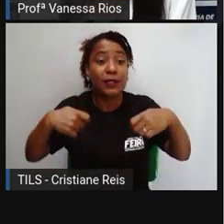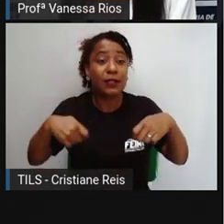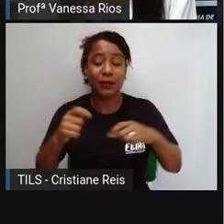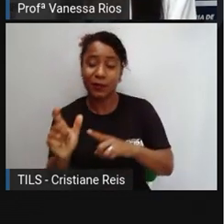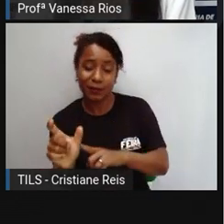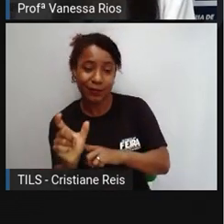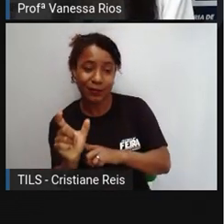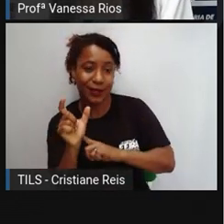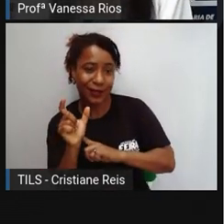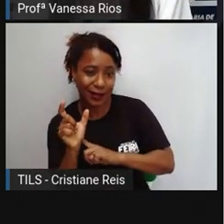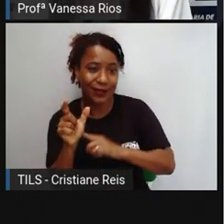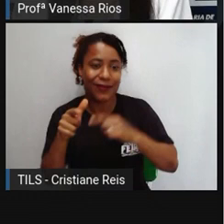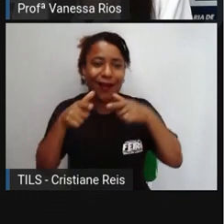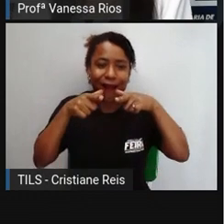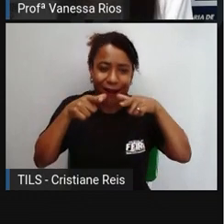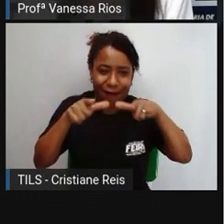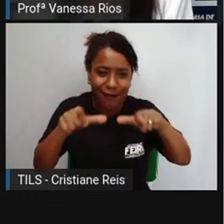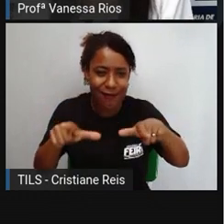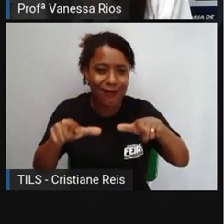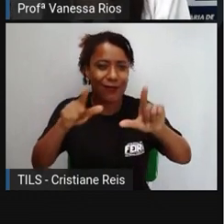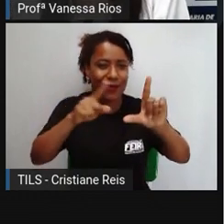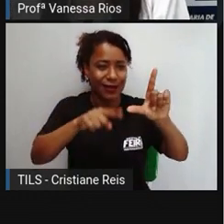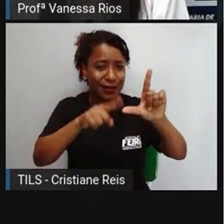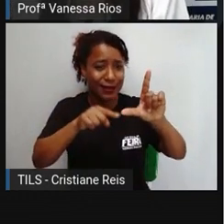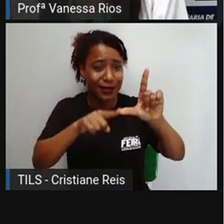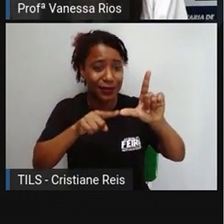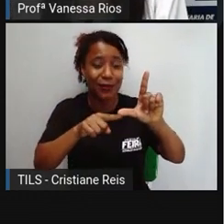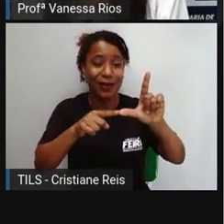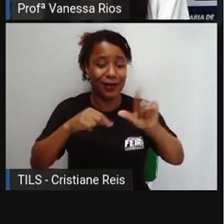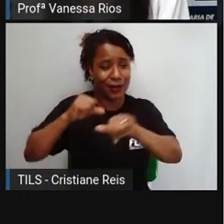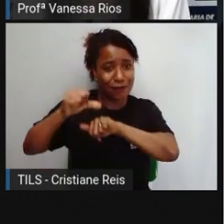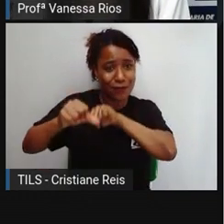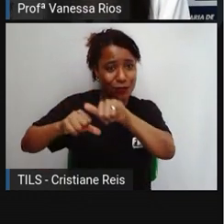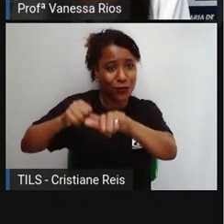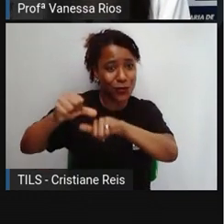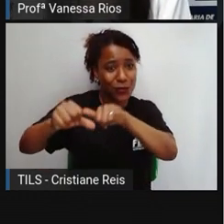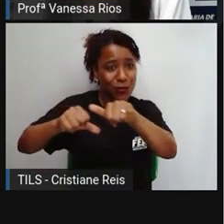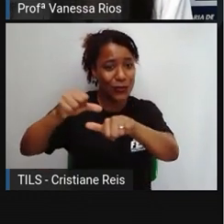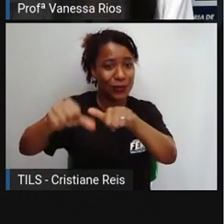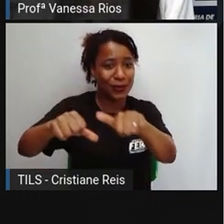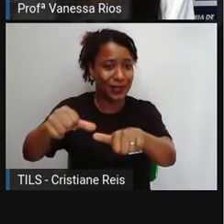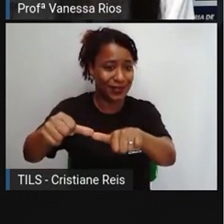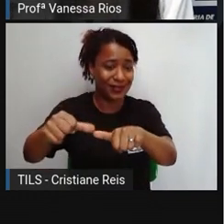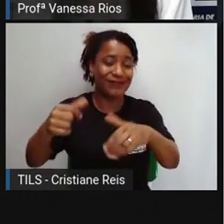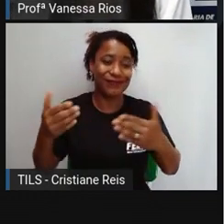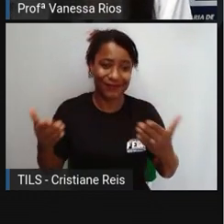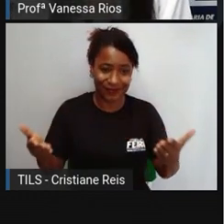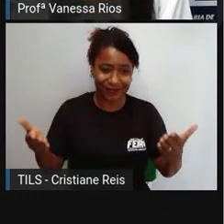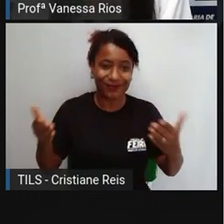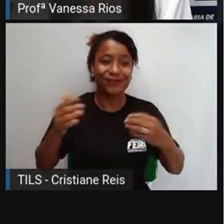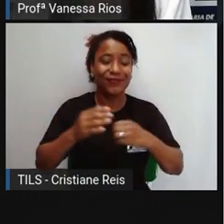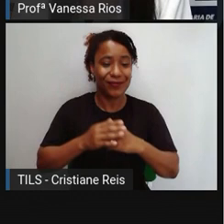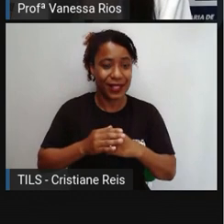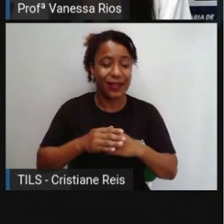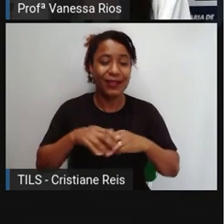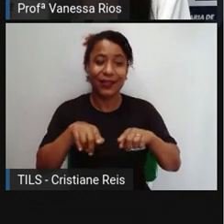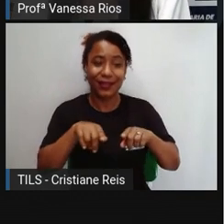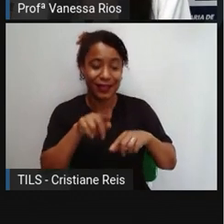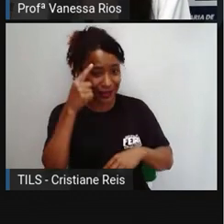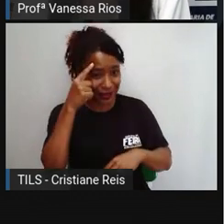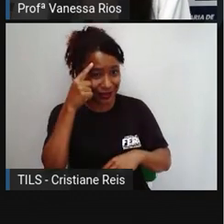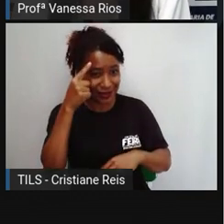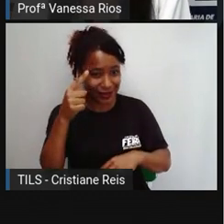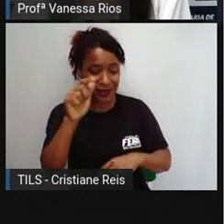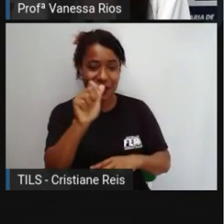as letras, elas se modificaram no decorrer do tempo. E aí o nosso alfabeto e a forma